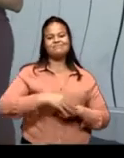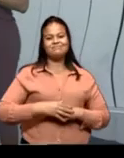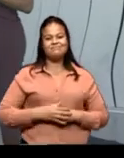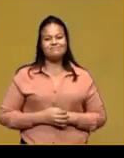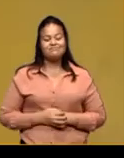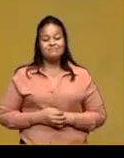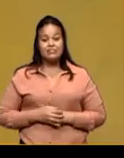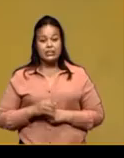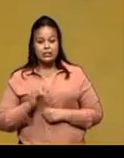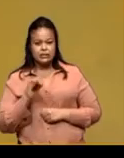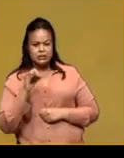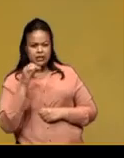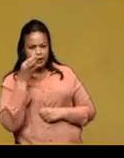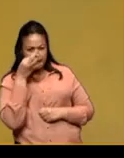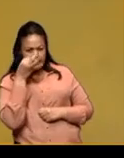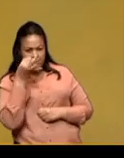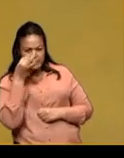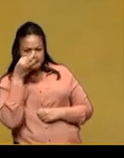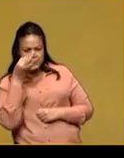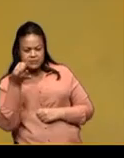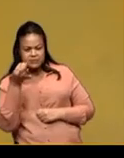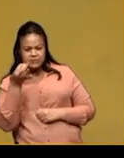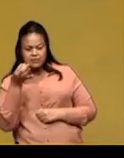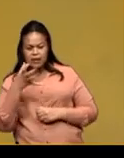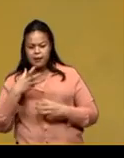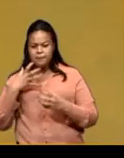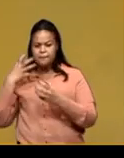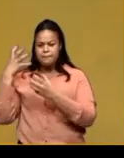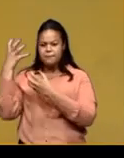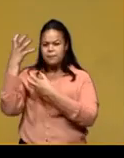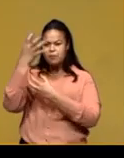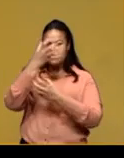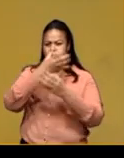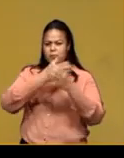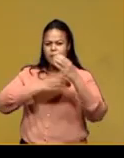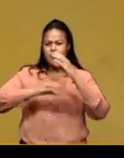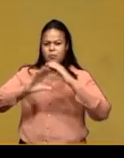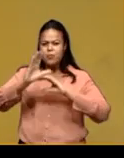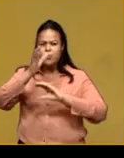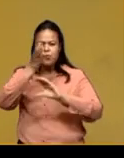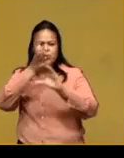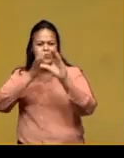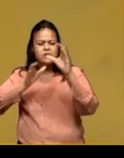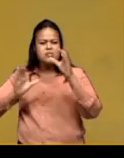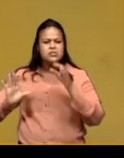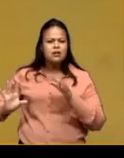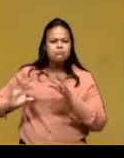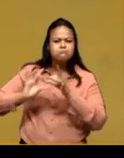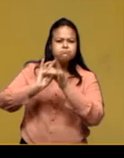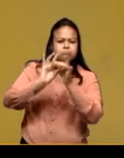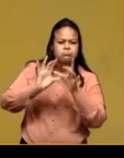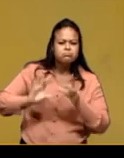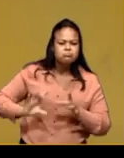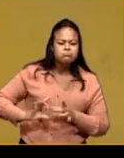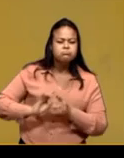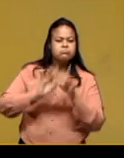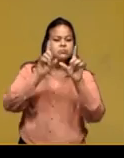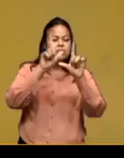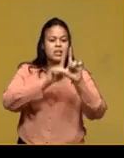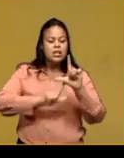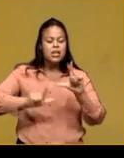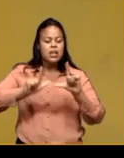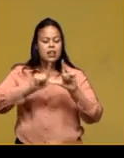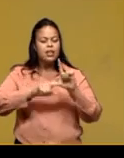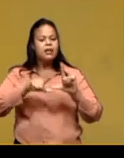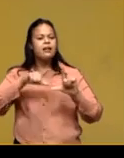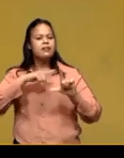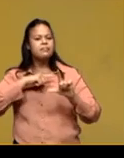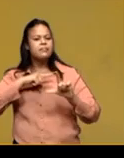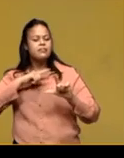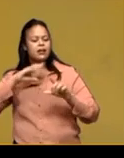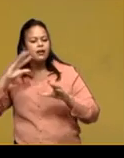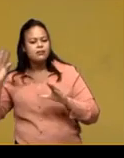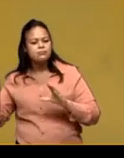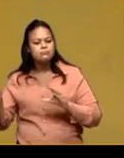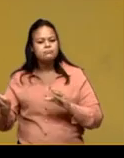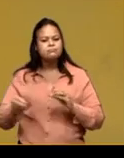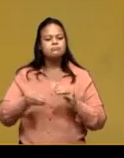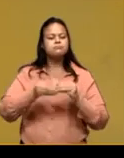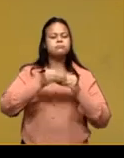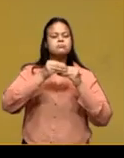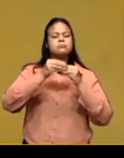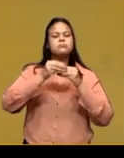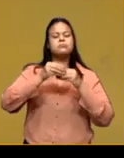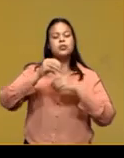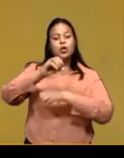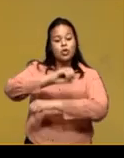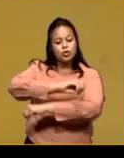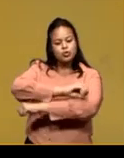Se você observar essa música, tanto em termos de arranjo quanto de letra, ela tem uma atmosfera do sol nascendo, sabe?